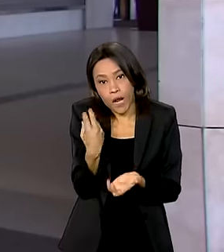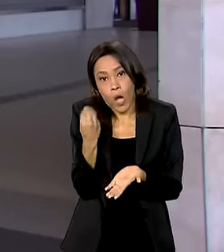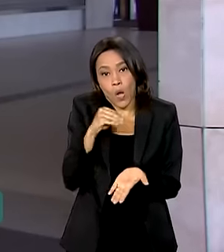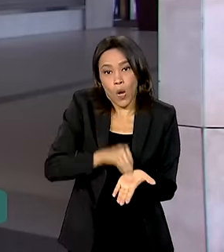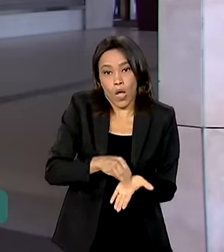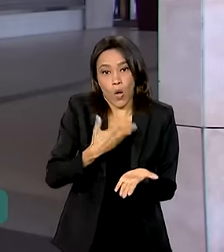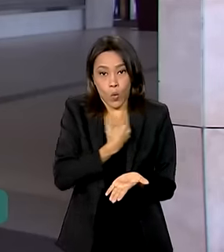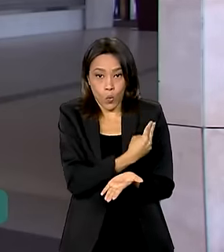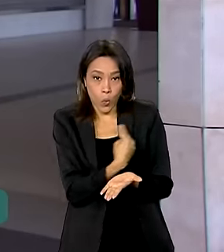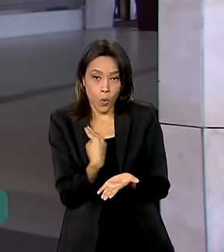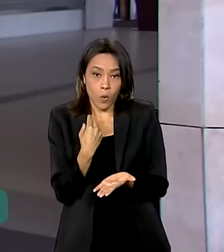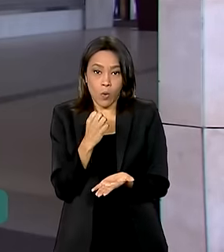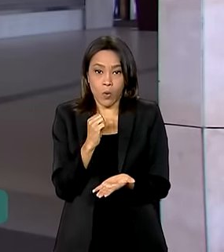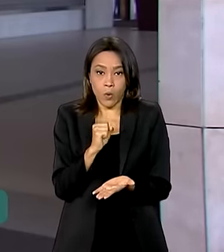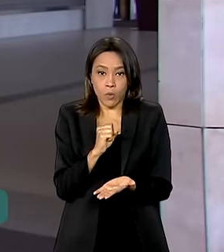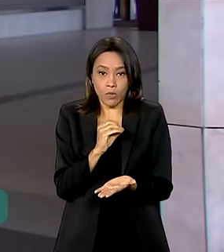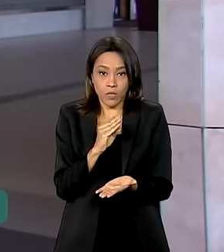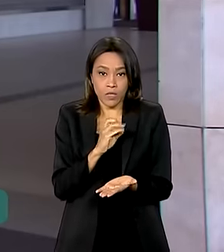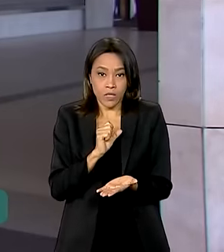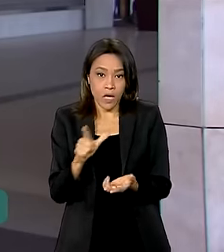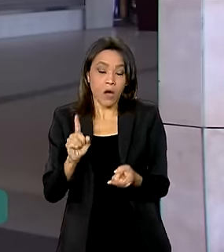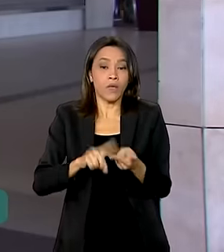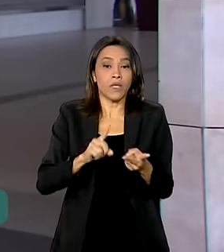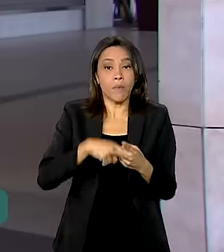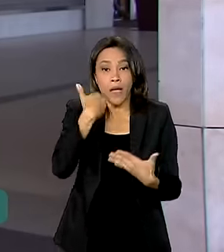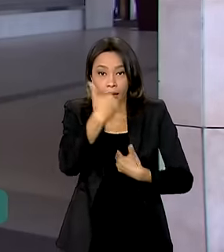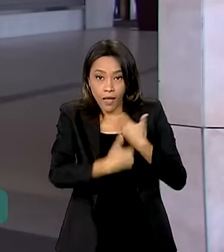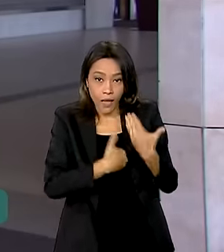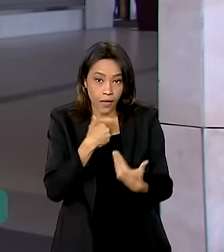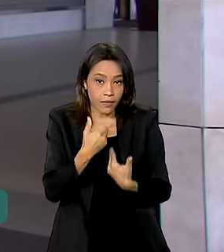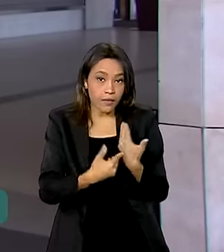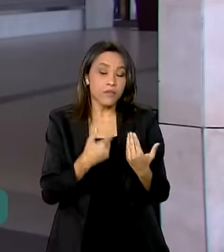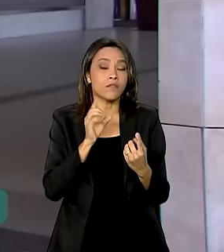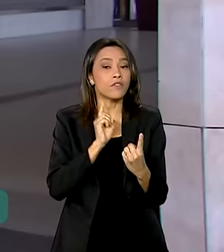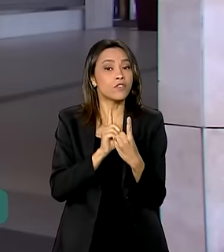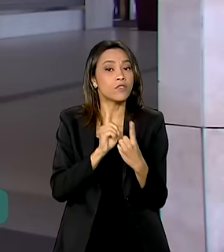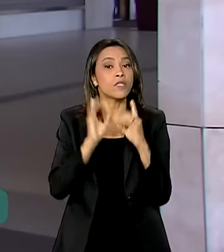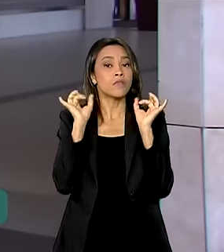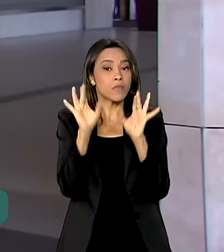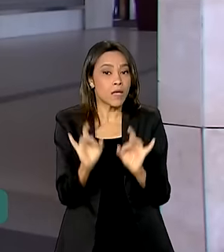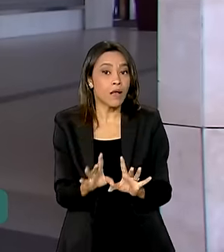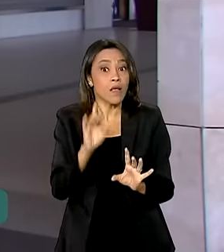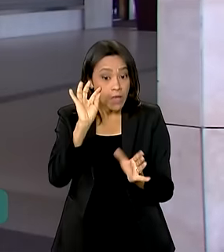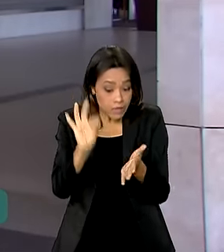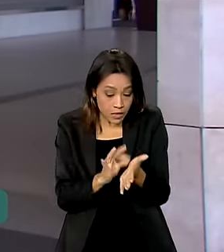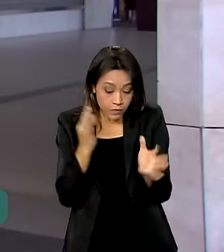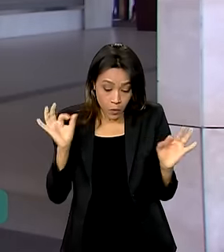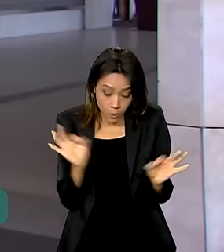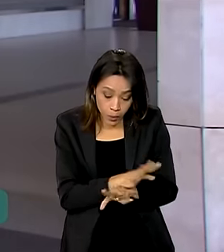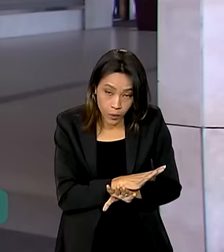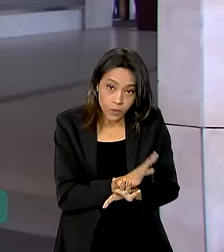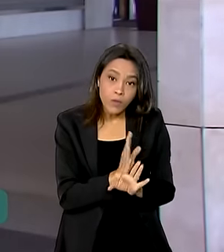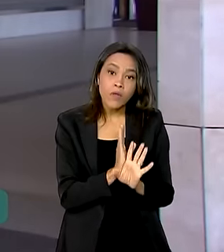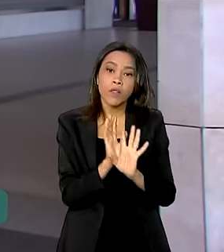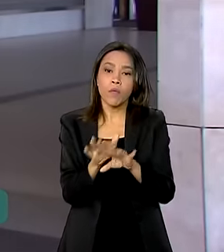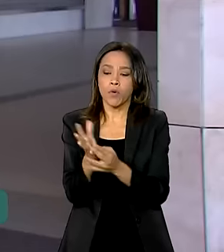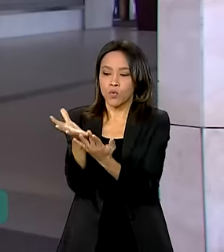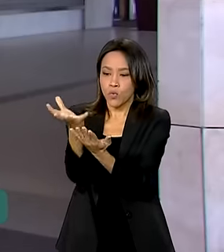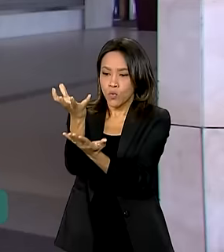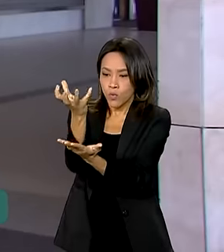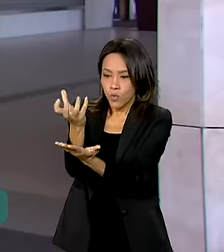e atendimento especializado. Depois de fazer a inscrição, na página do participante, vai ser gerado um